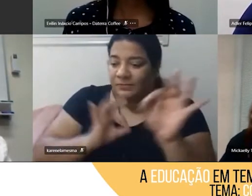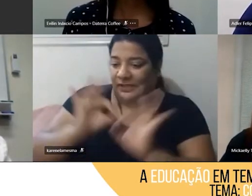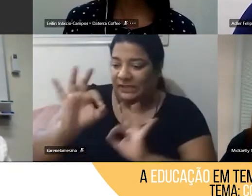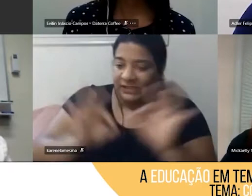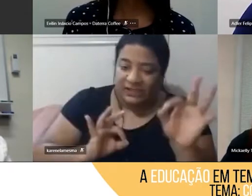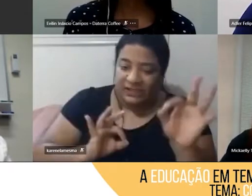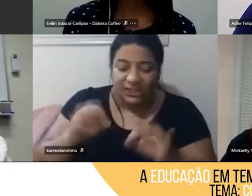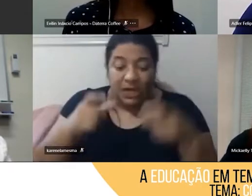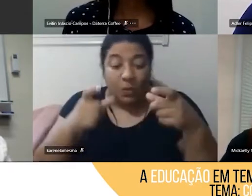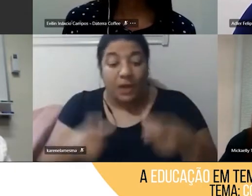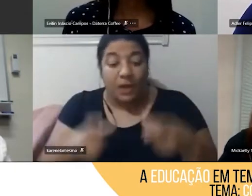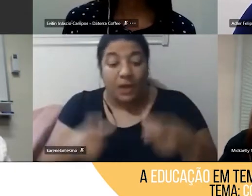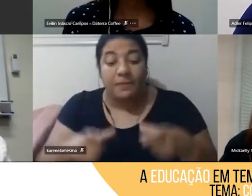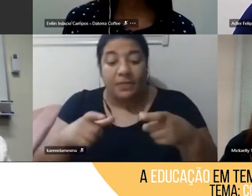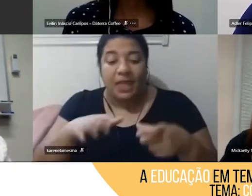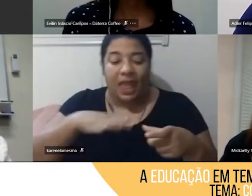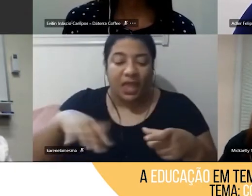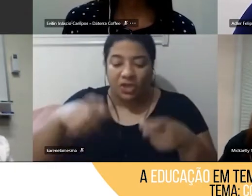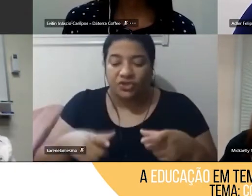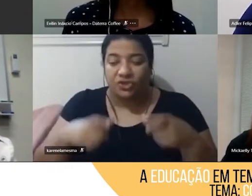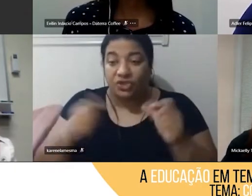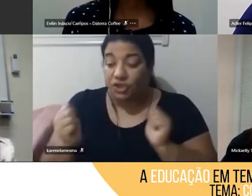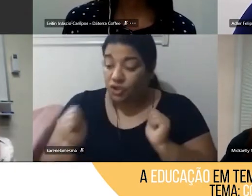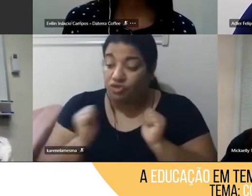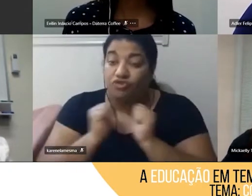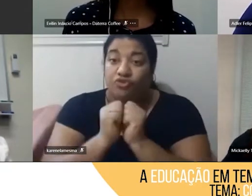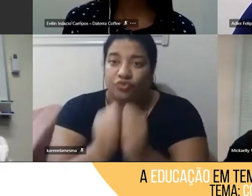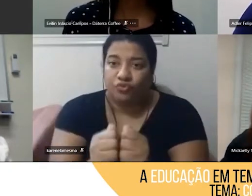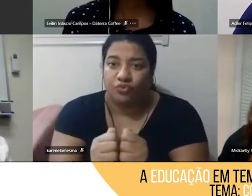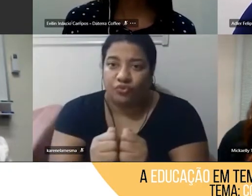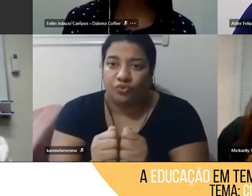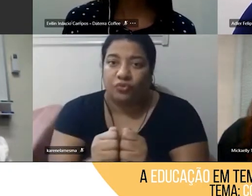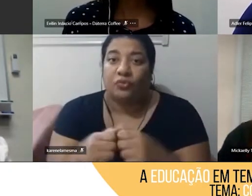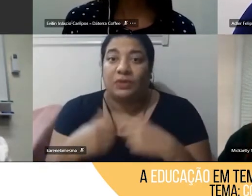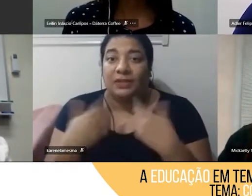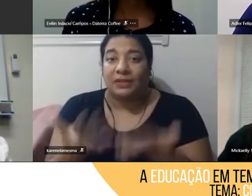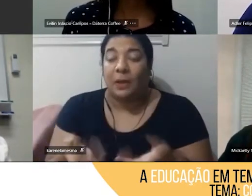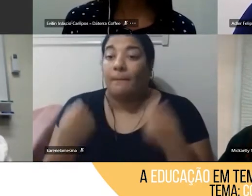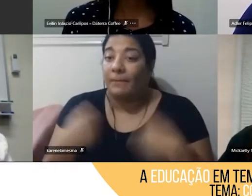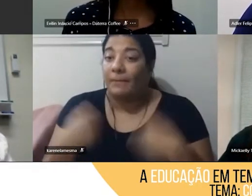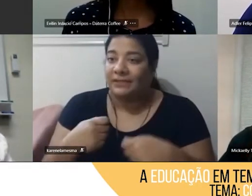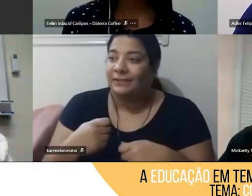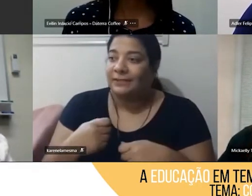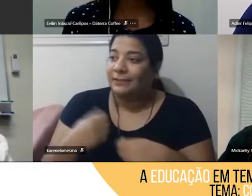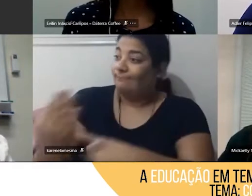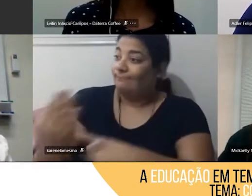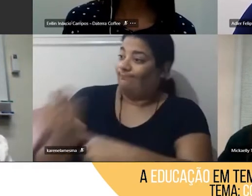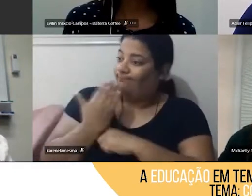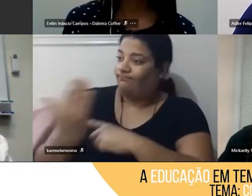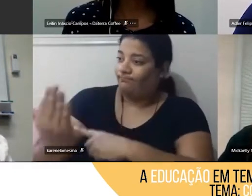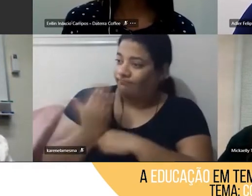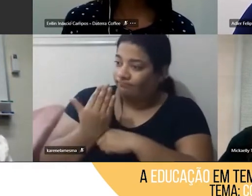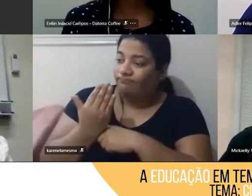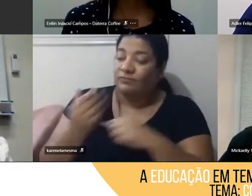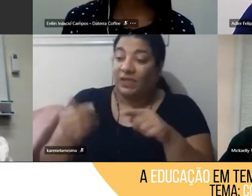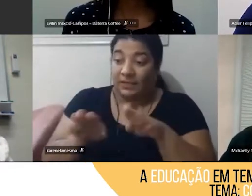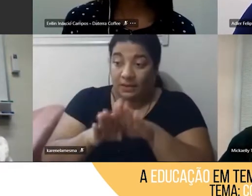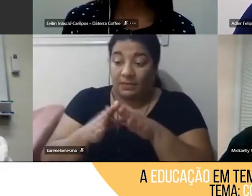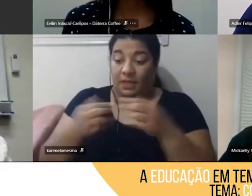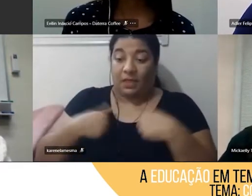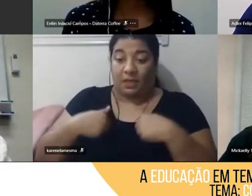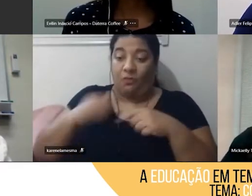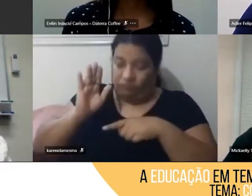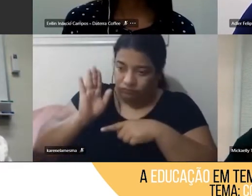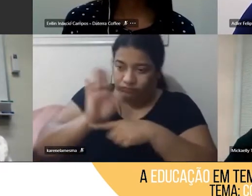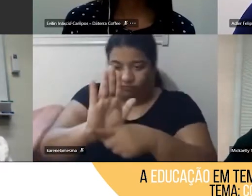todo juntos. Então, o buscar ajuda, o compartilhar, o trocar ideias, o